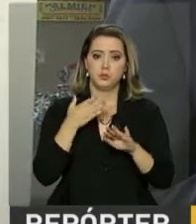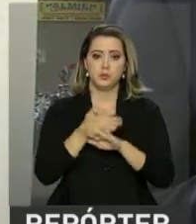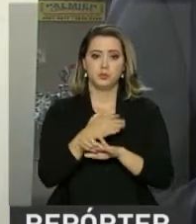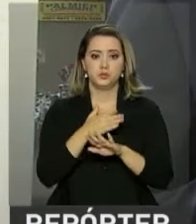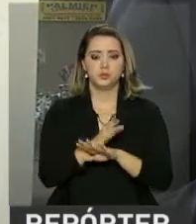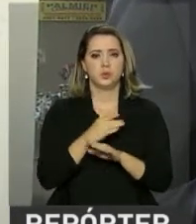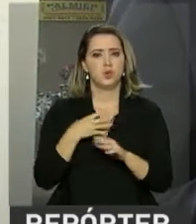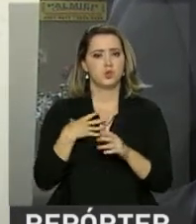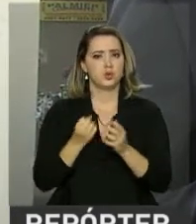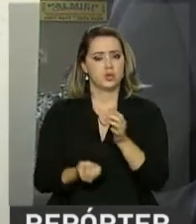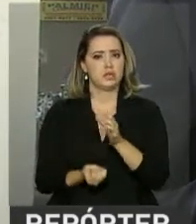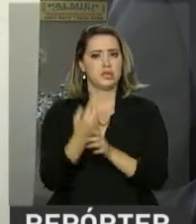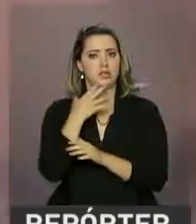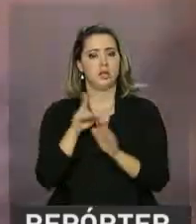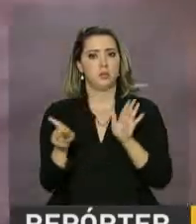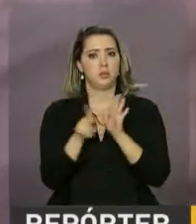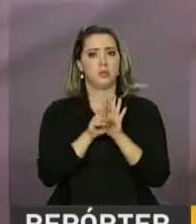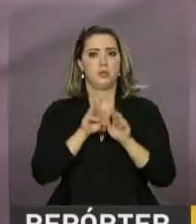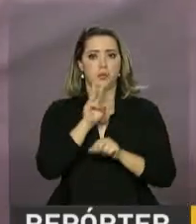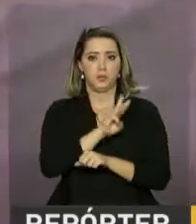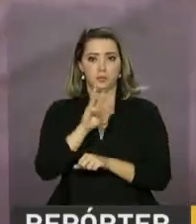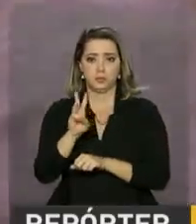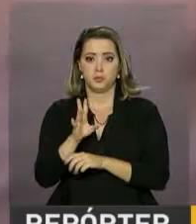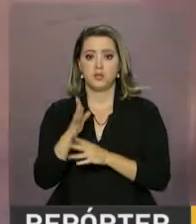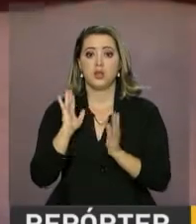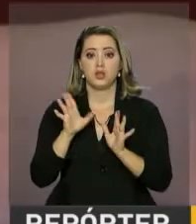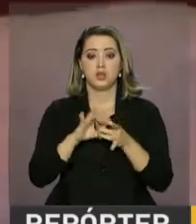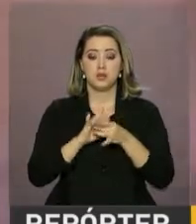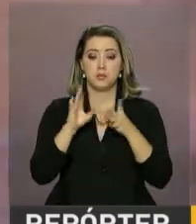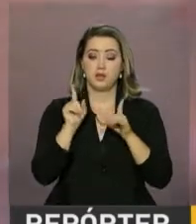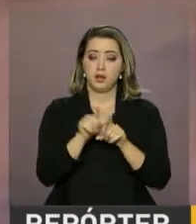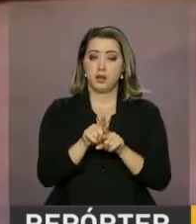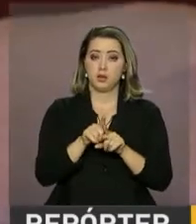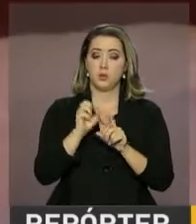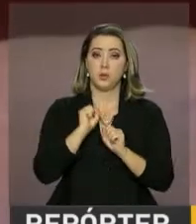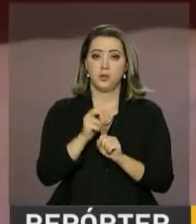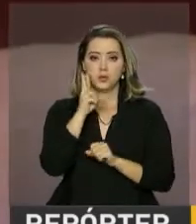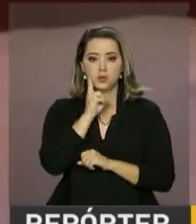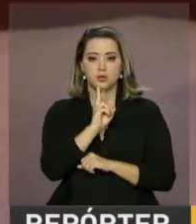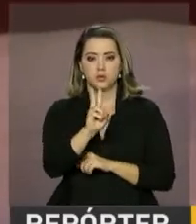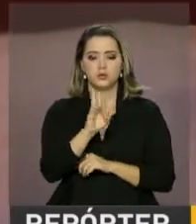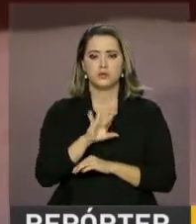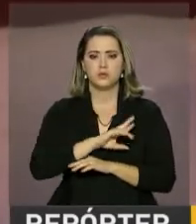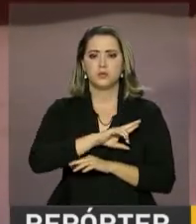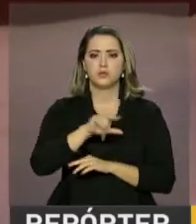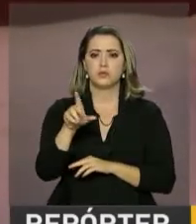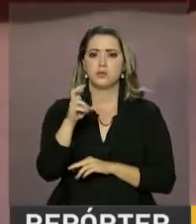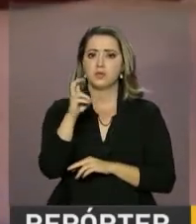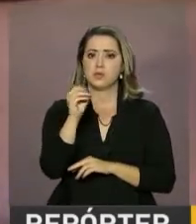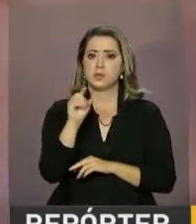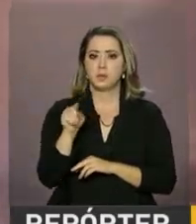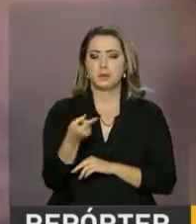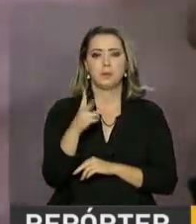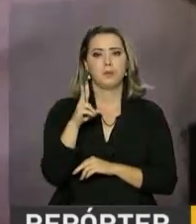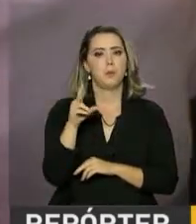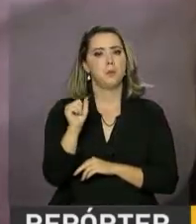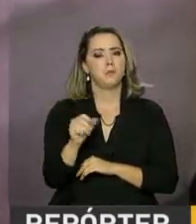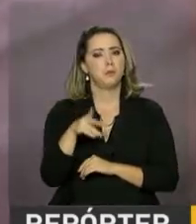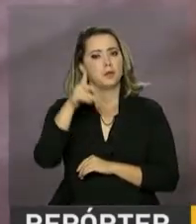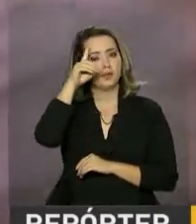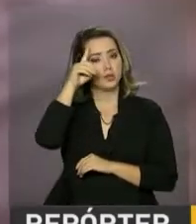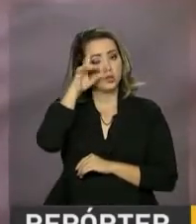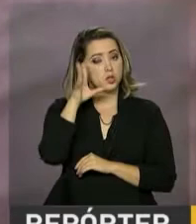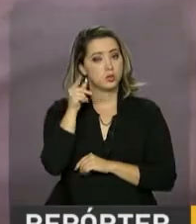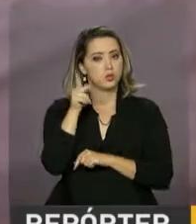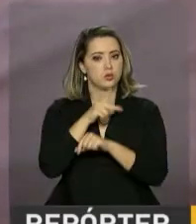gerar no portal Emprega Brasil. Com o acesso liberado, a pessoa pode consultar as cerca de 50 mil vagas diárias de